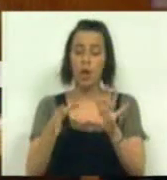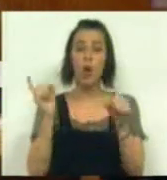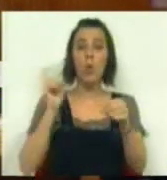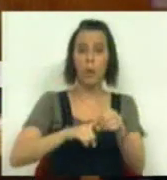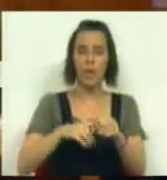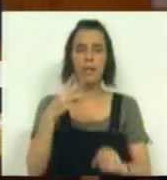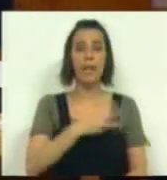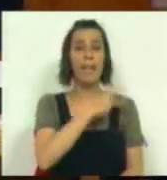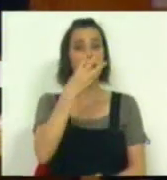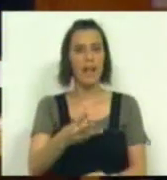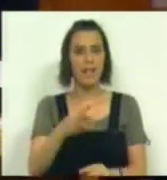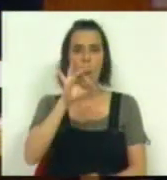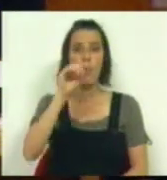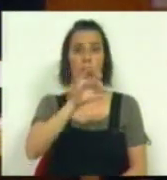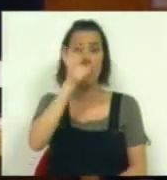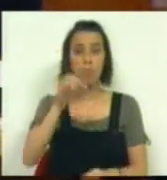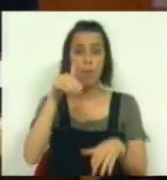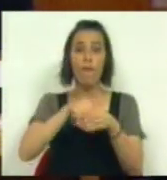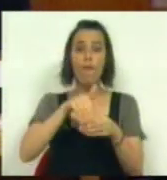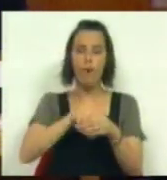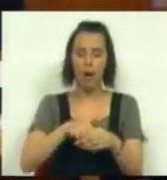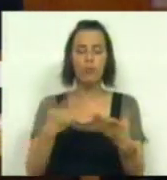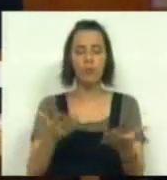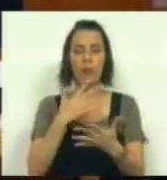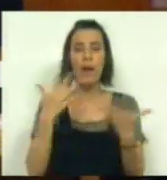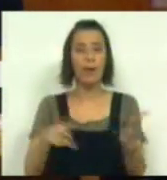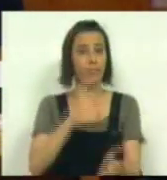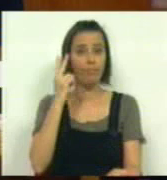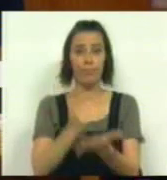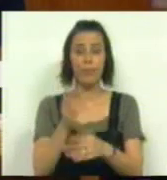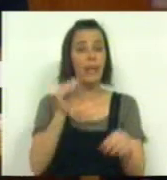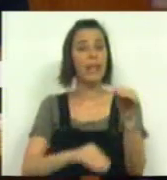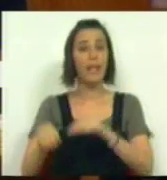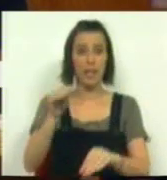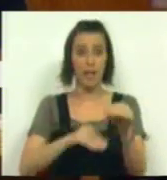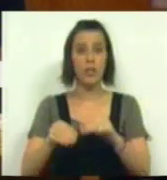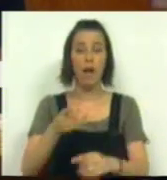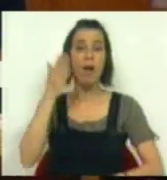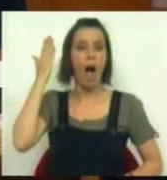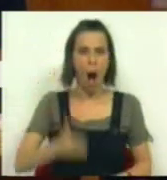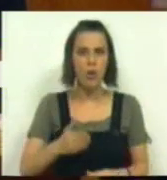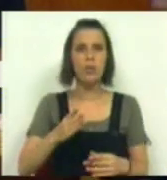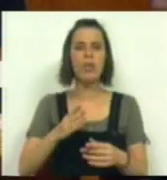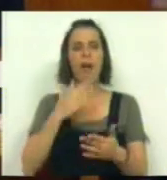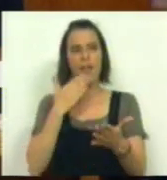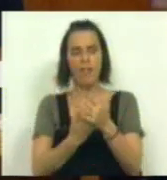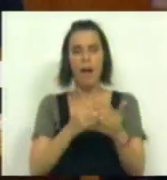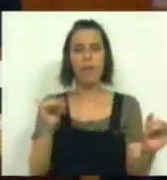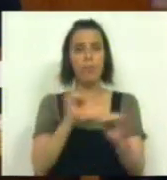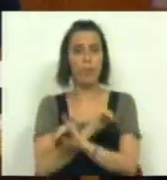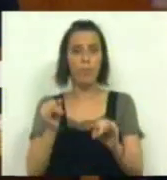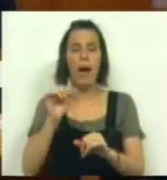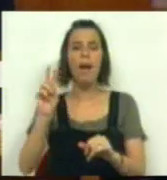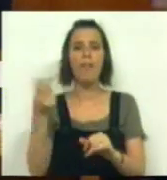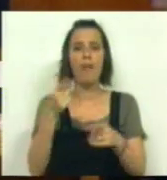dos partidos que há três anos valia 80% dos votos foi a grande perdedora destas eleições. A austeridade implodiu a alternância